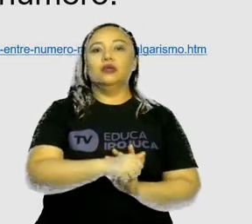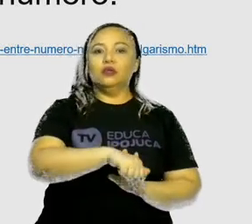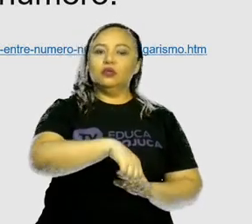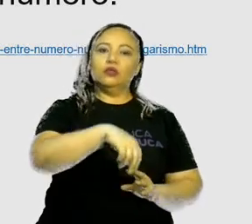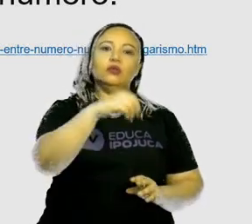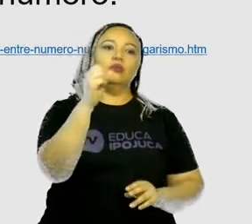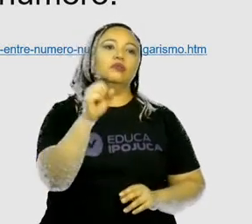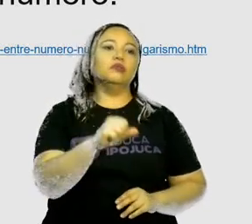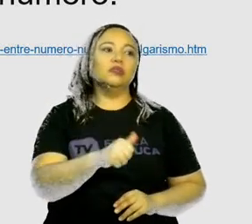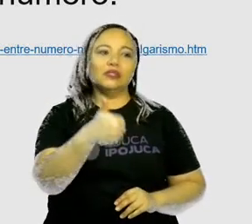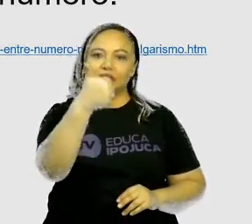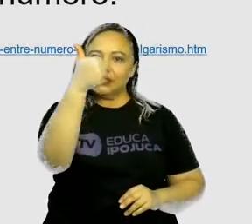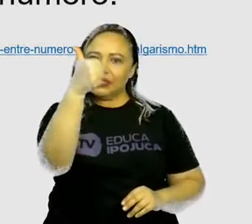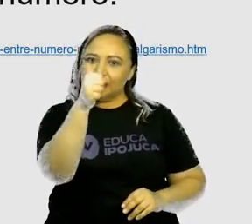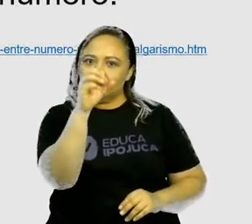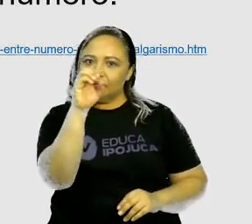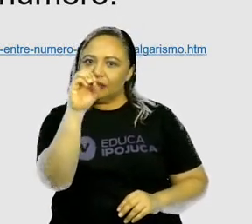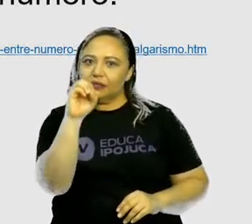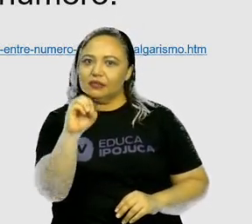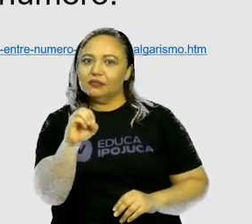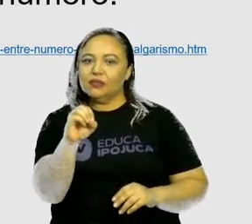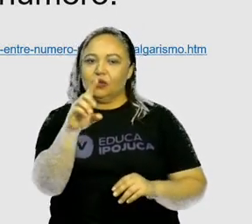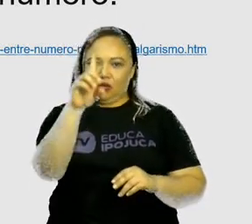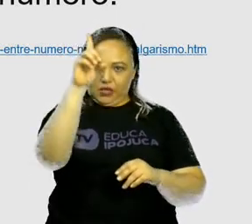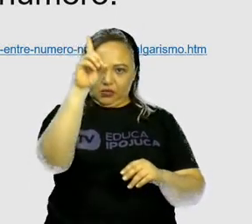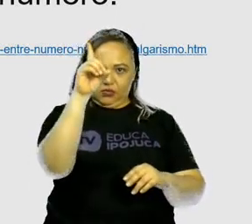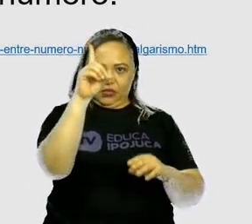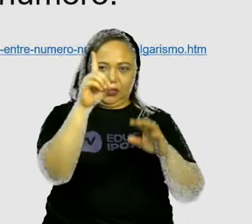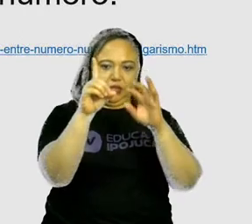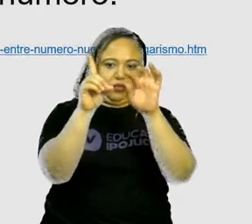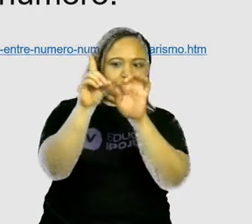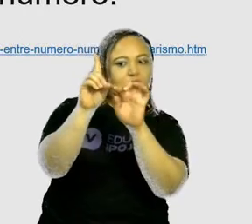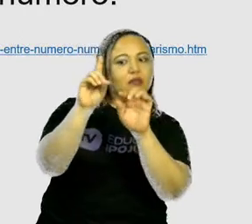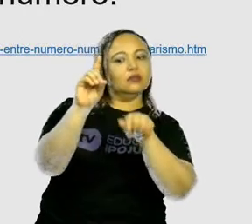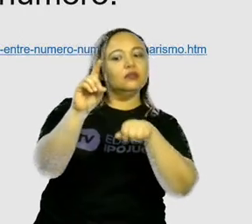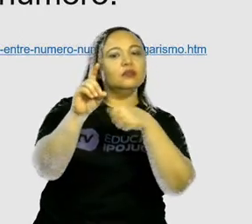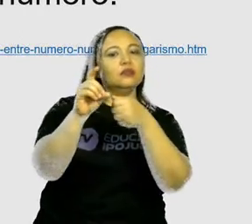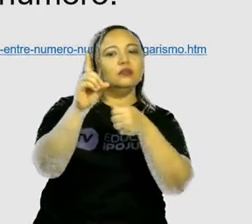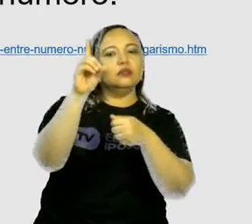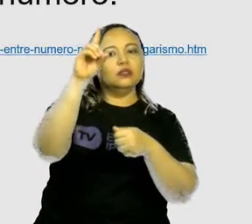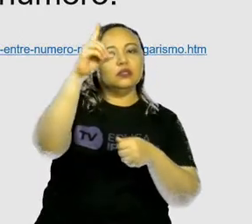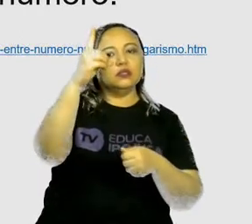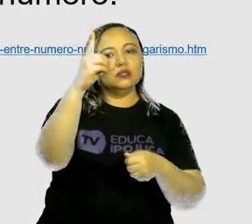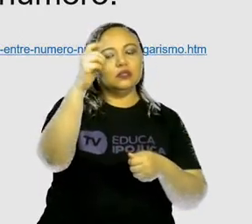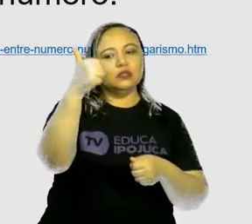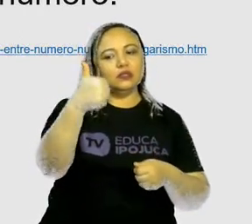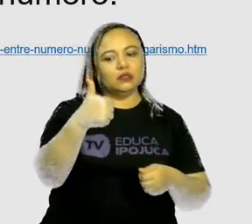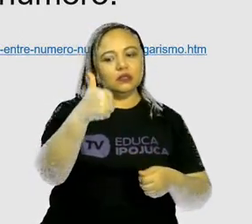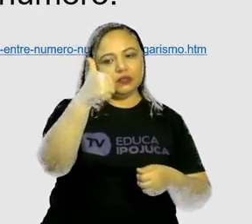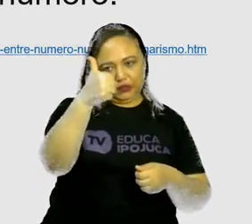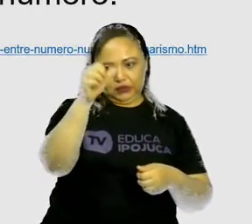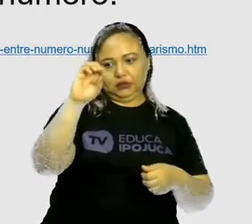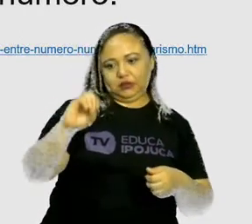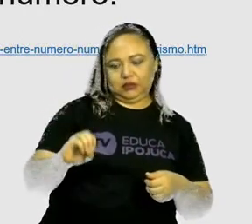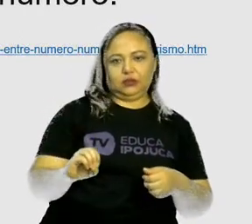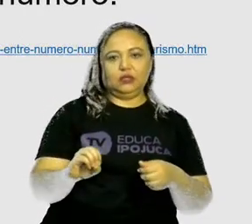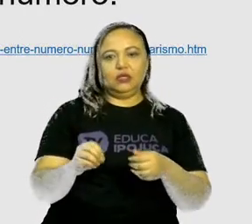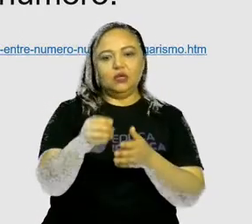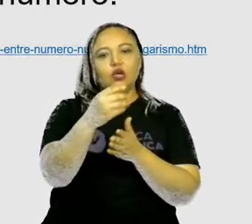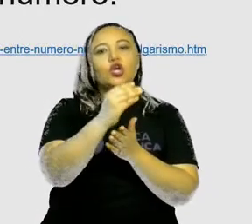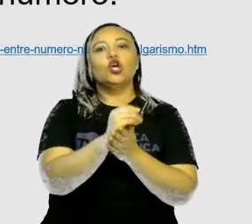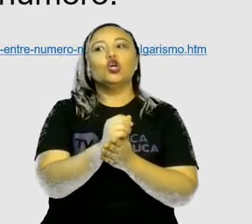10 algarismos principais. Com esses algarismos é possível escrever